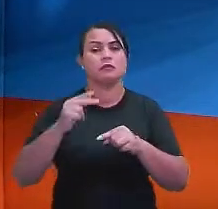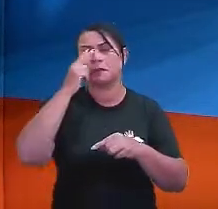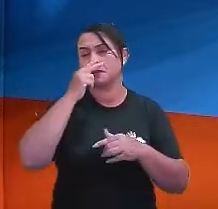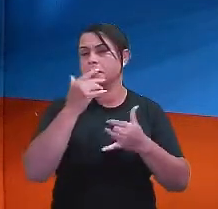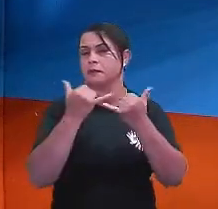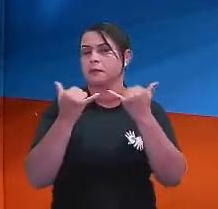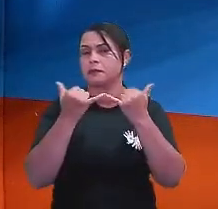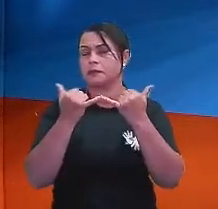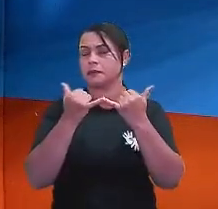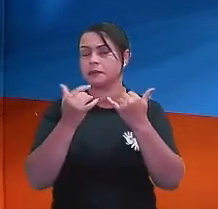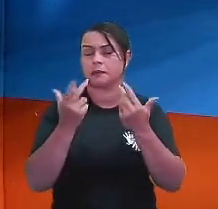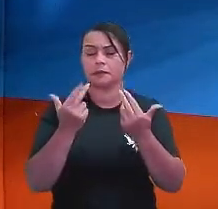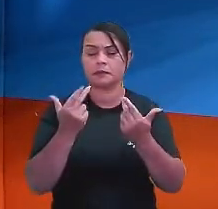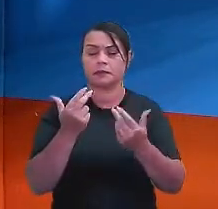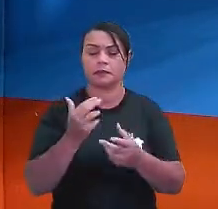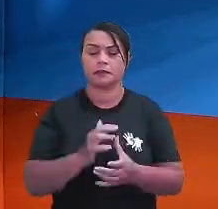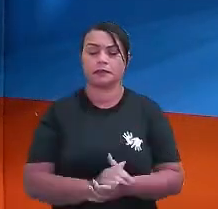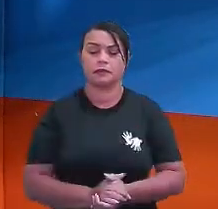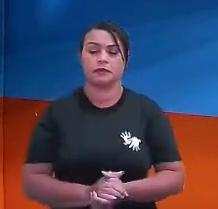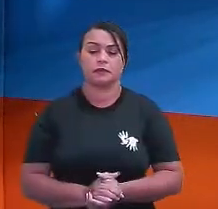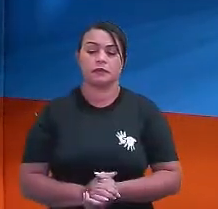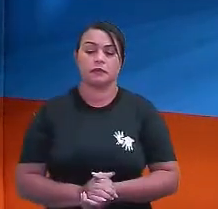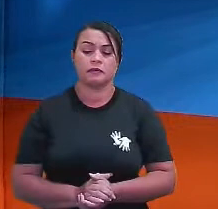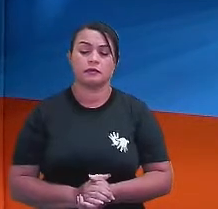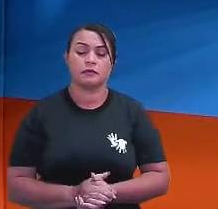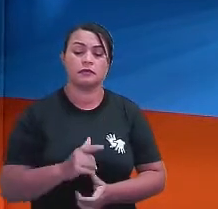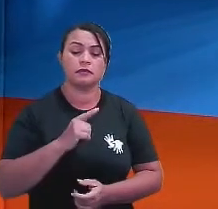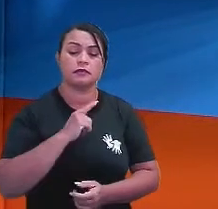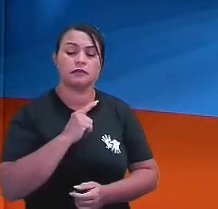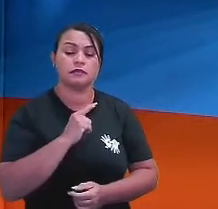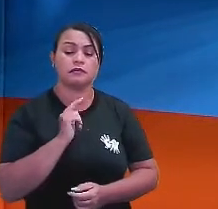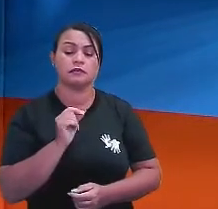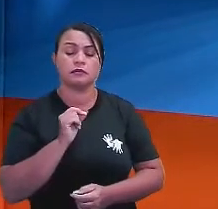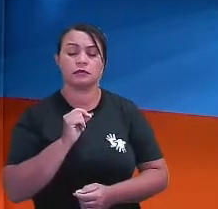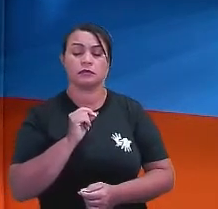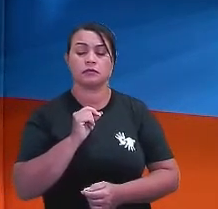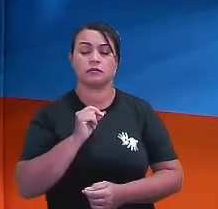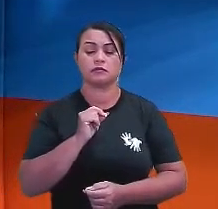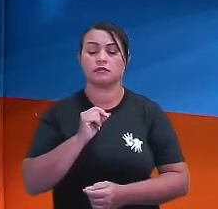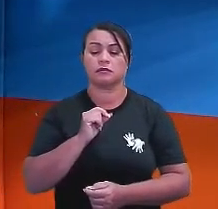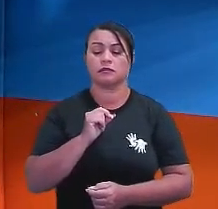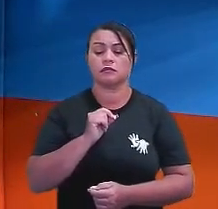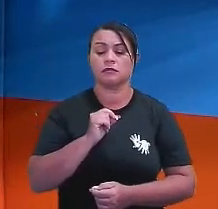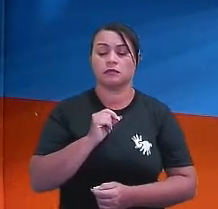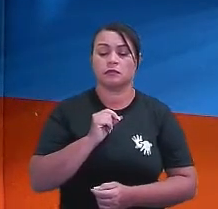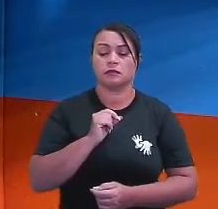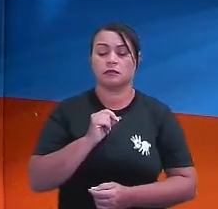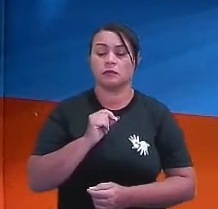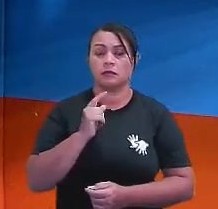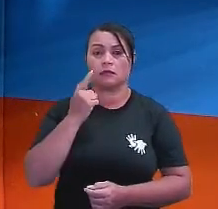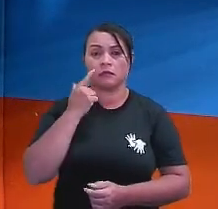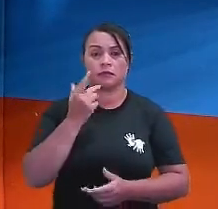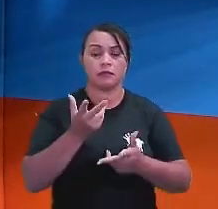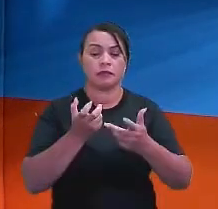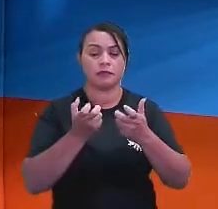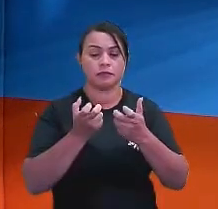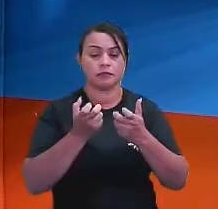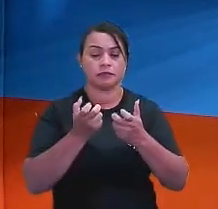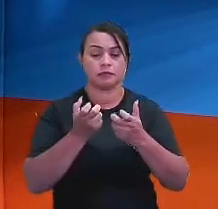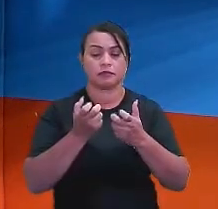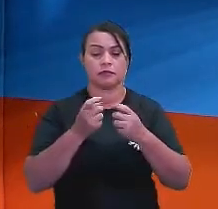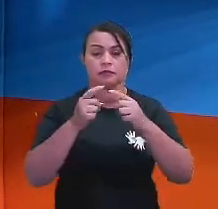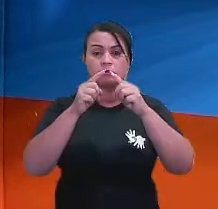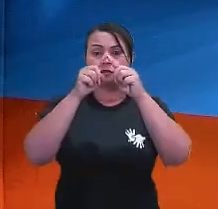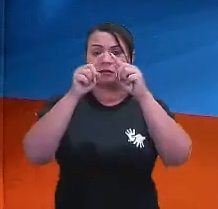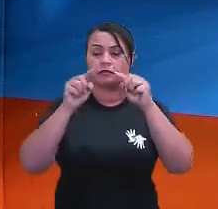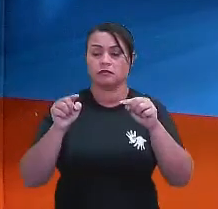são proporcionais, tá? Então, eu tenho aqui, ó... Eu percebo que esses triângulos, eles são